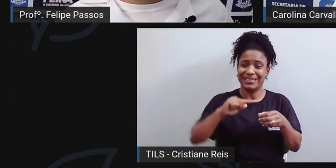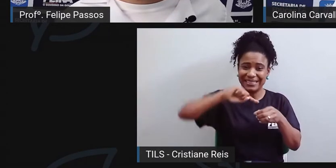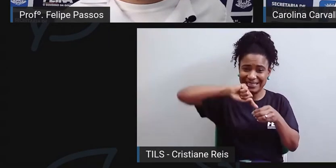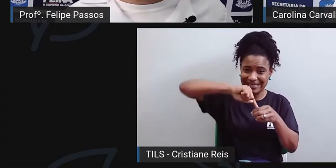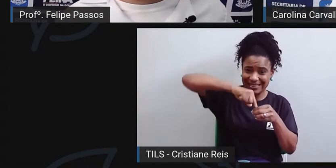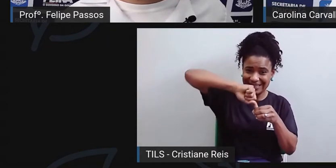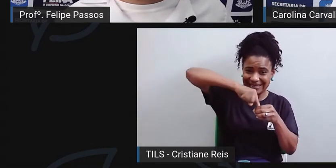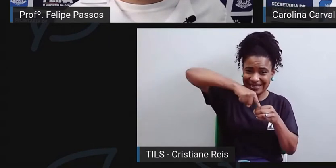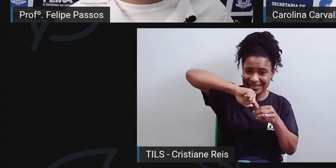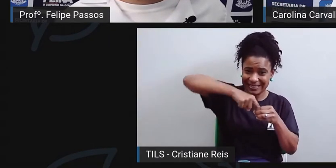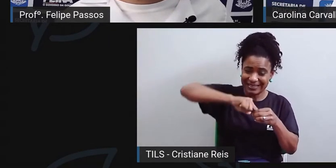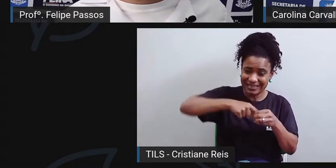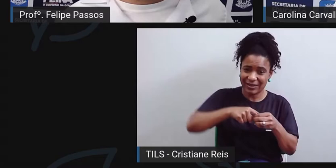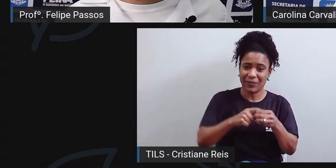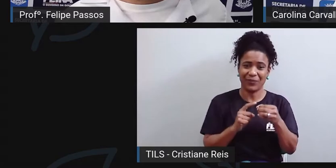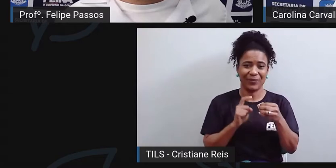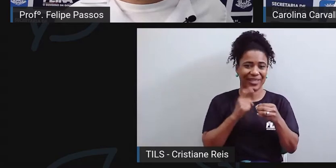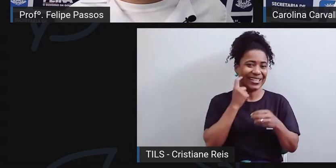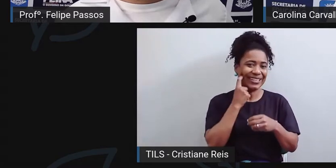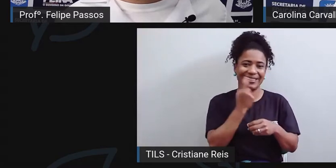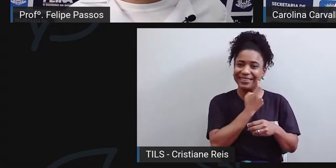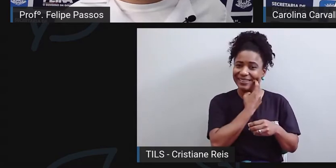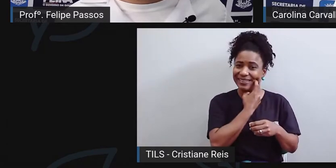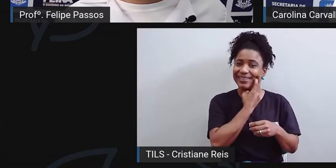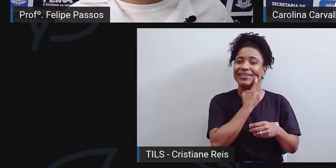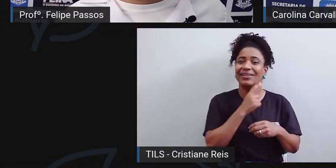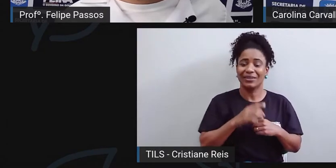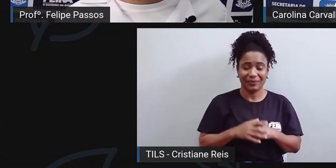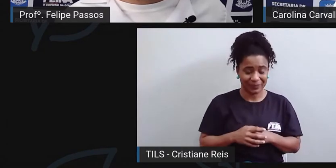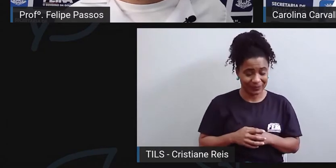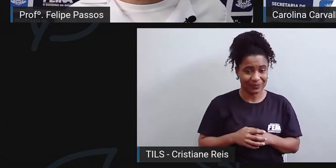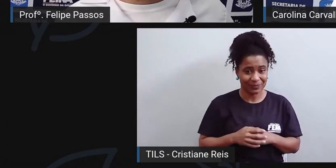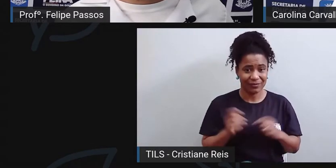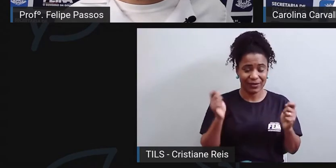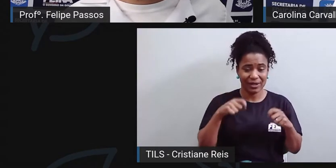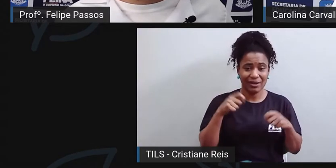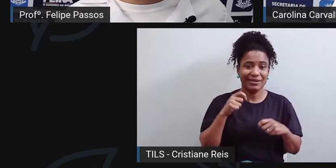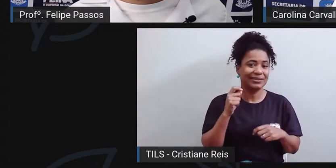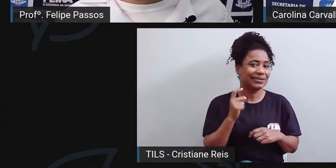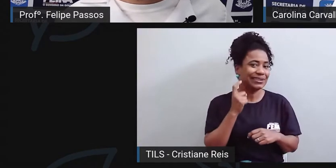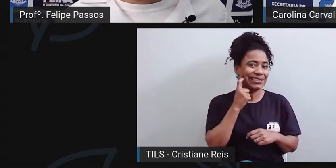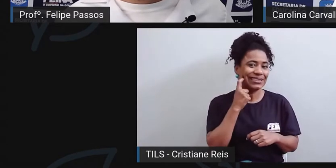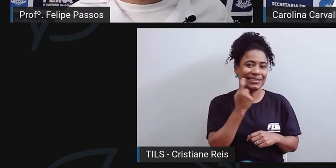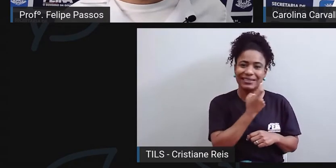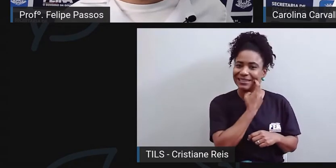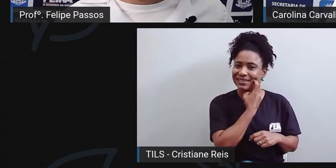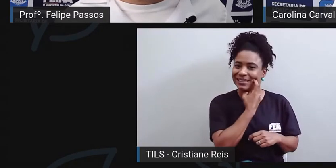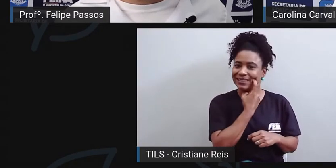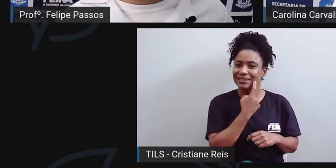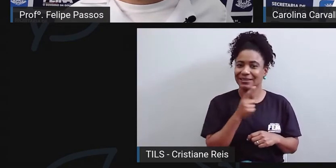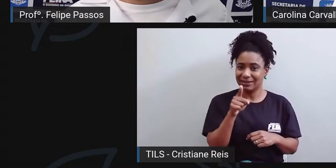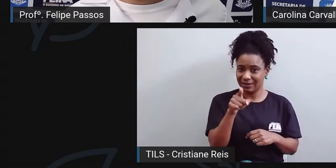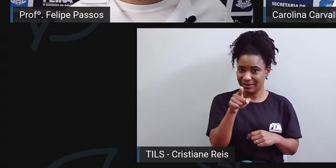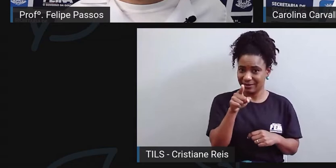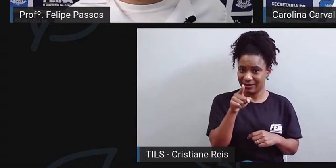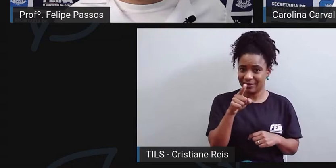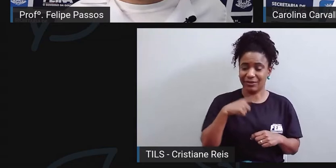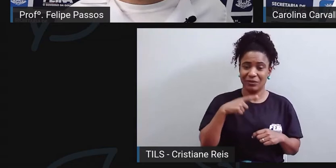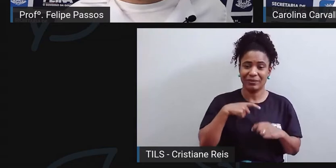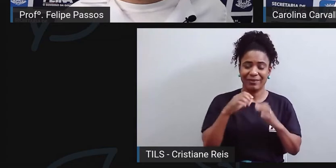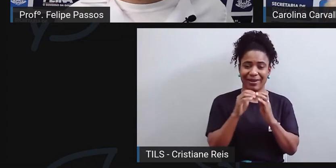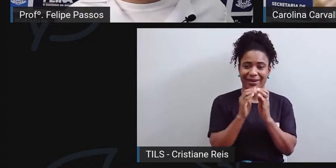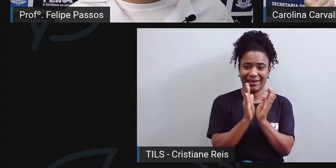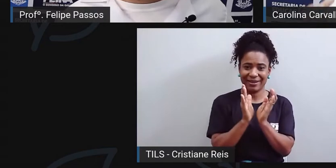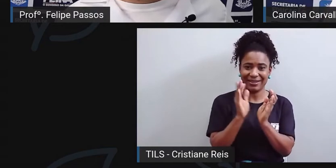né? Que também é um dos fatores que causam mau hálito, porque o dente, quando ele tá lá com a cavidade aberta,